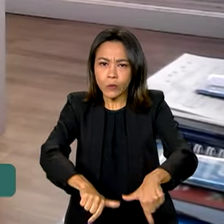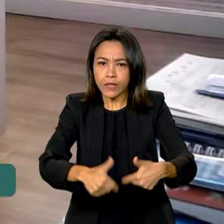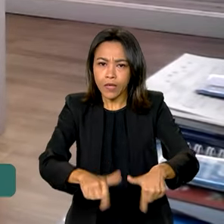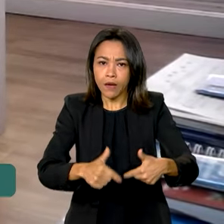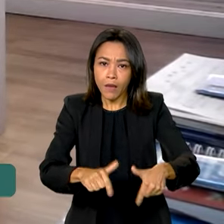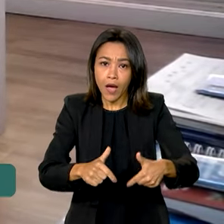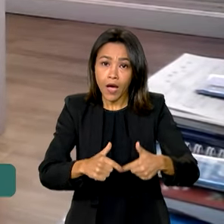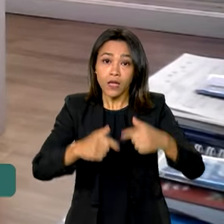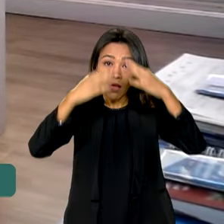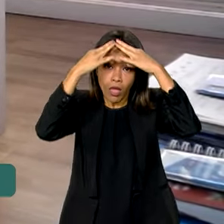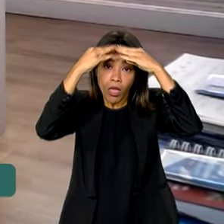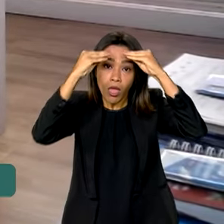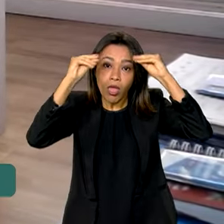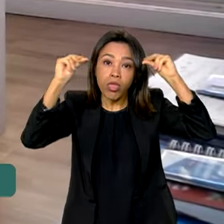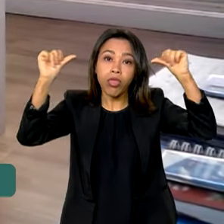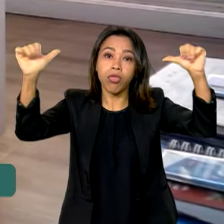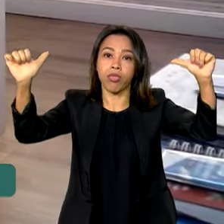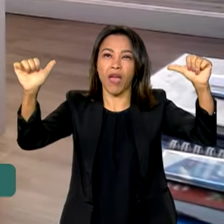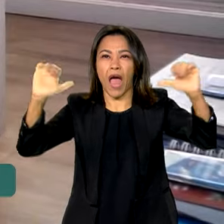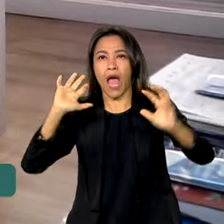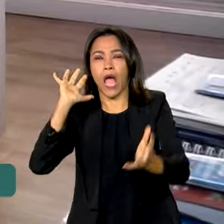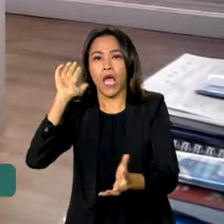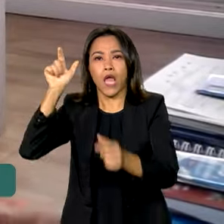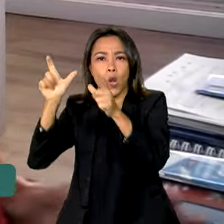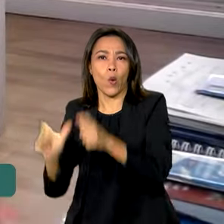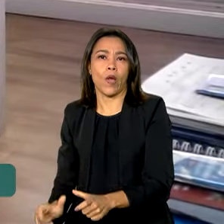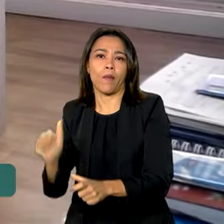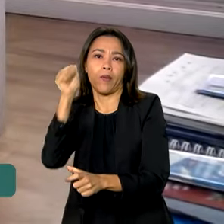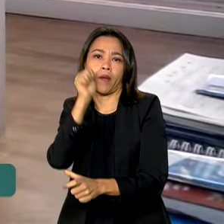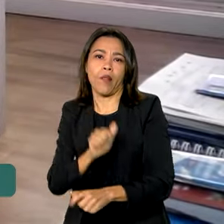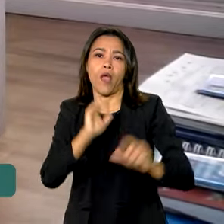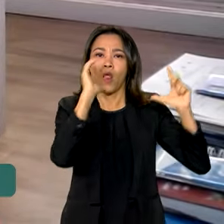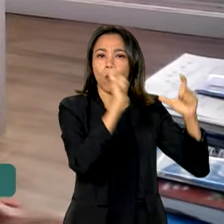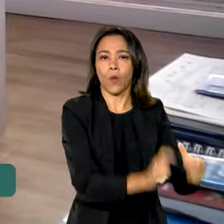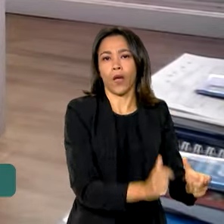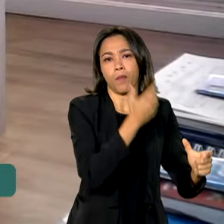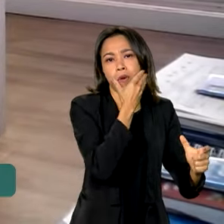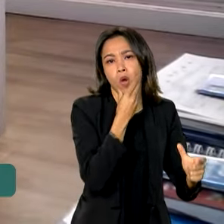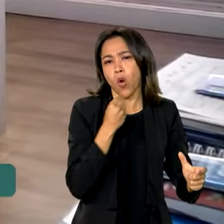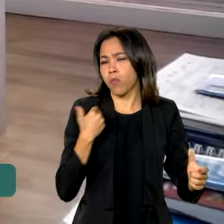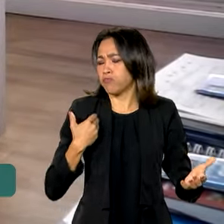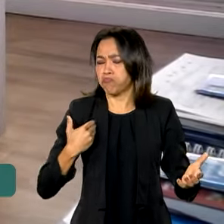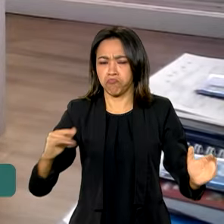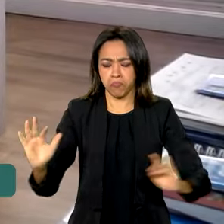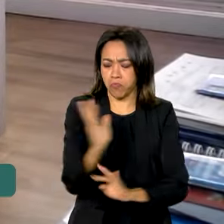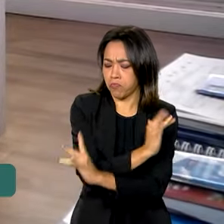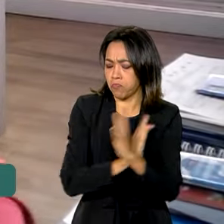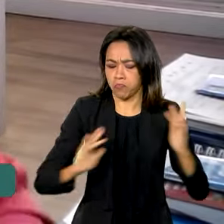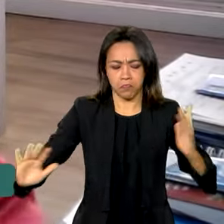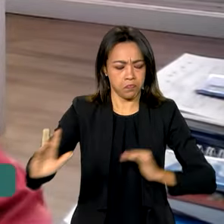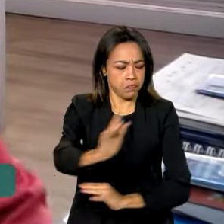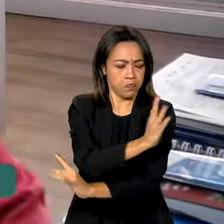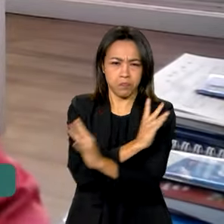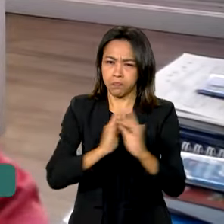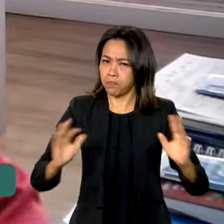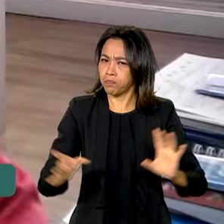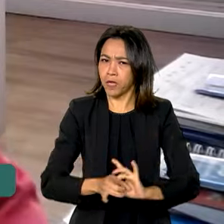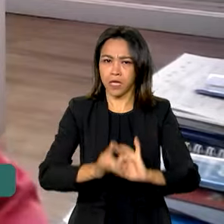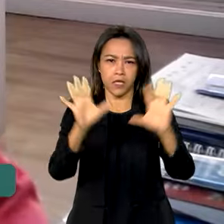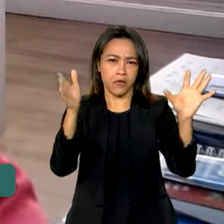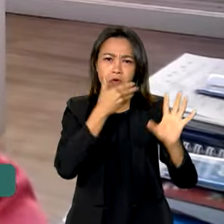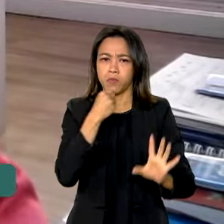desmistificar de que existe lugar para homem e lugar para mulher, de que todos nós podemos estar em todos os lugares, inclusive